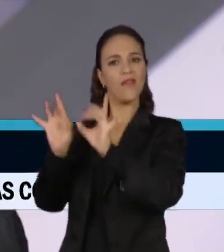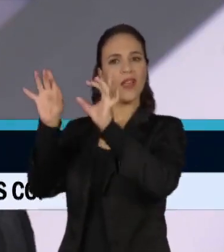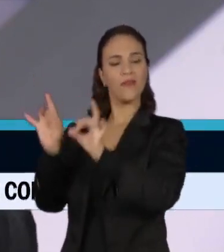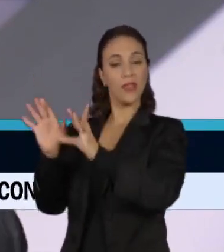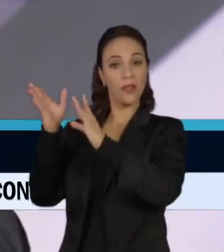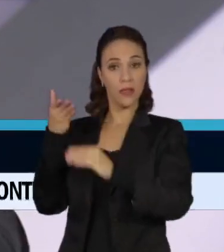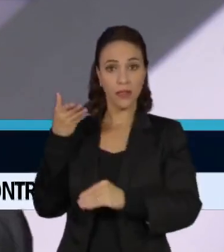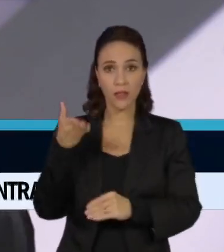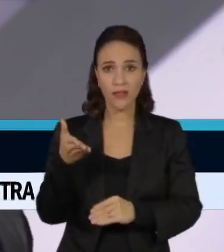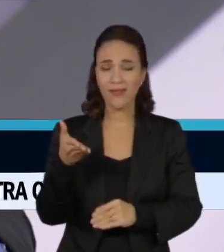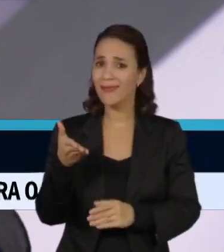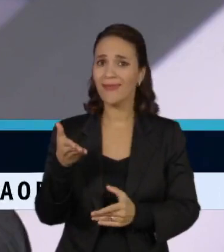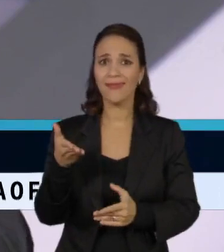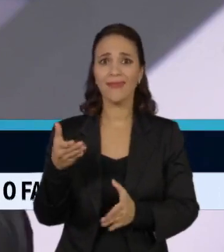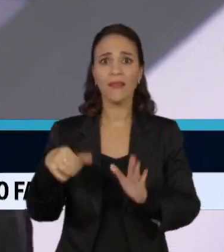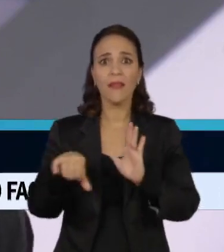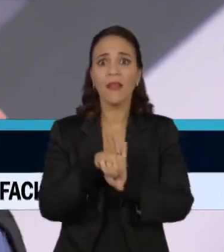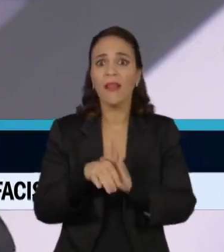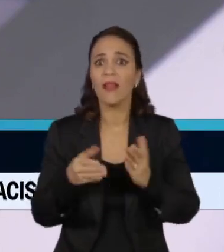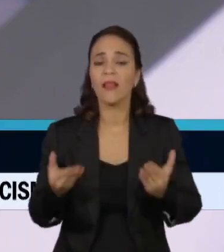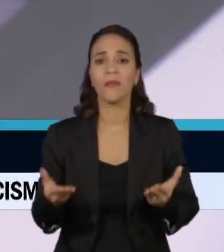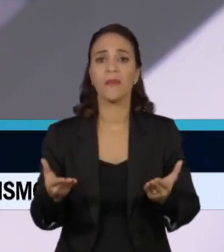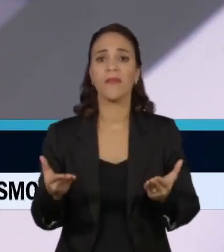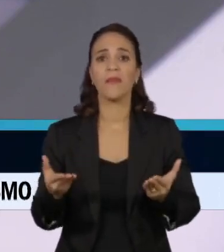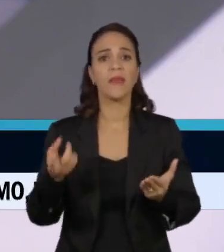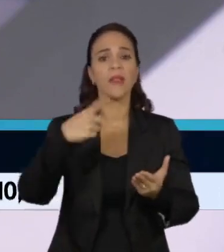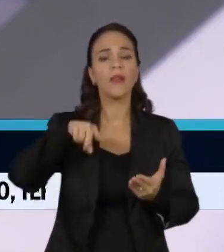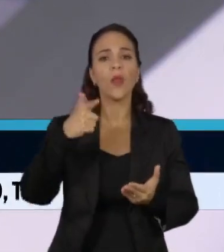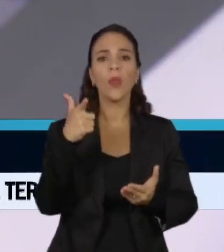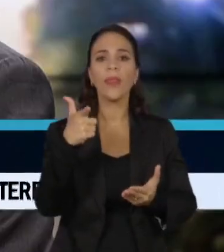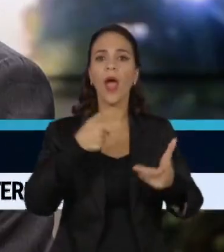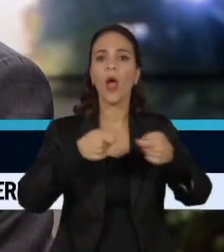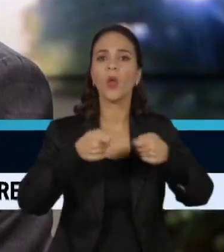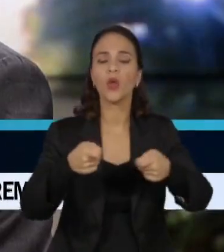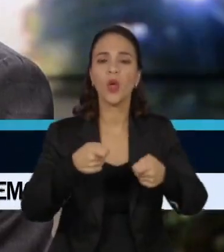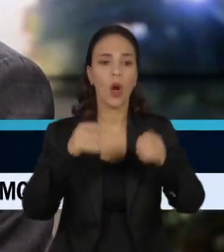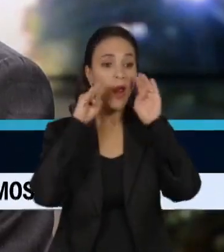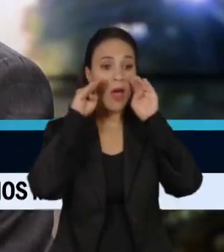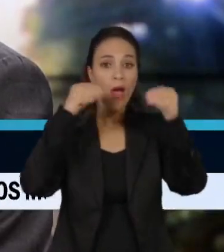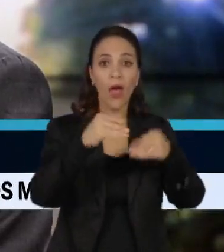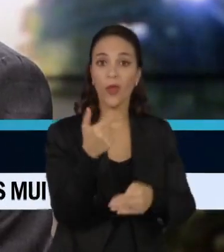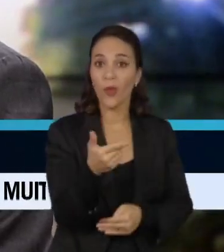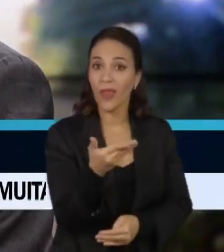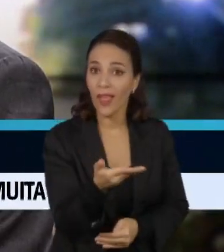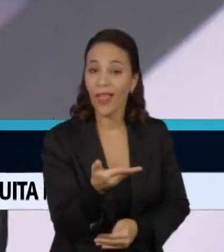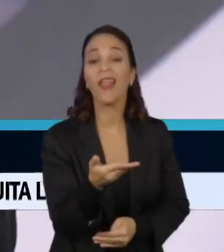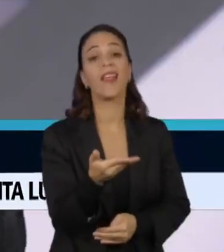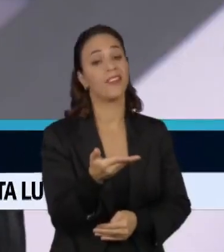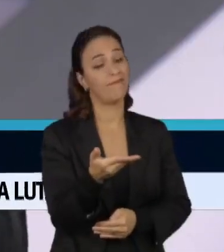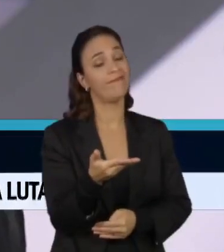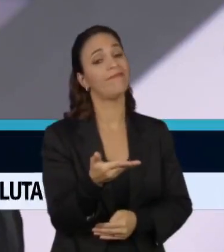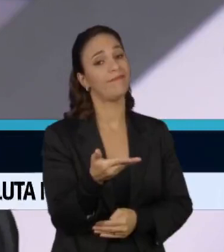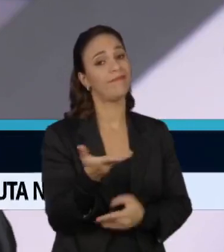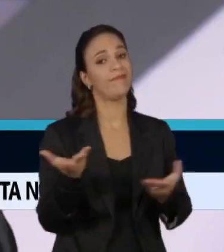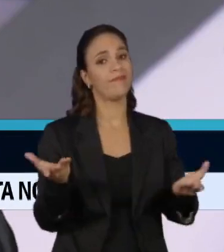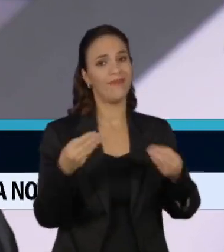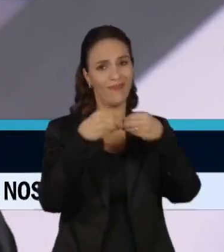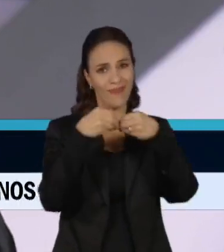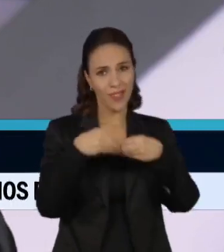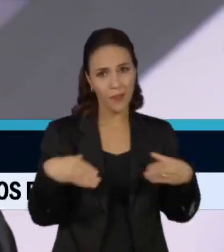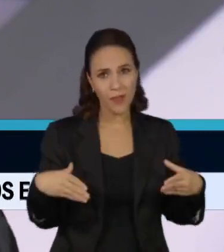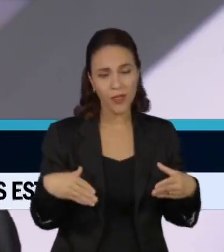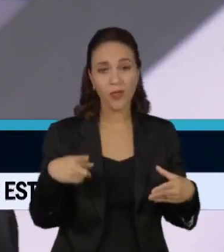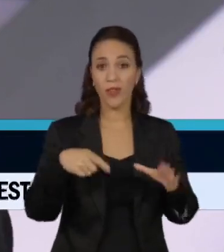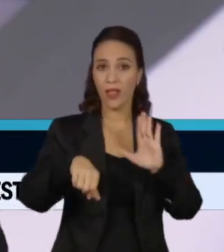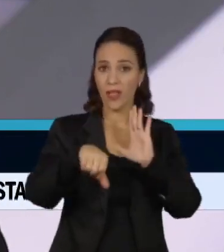indústria terrível, potente, que a gente não está tendo um olhar devido para isso e que, além de ser uma indústria